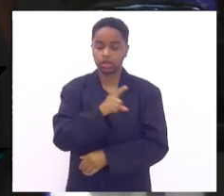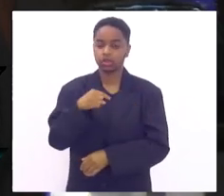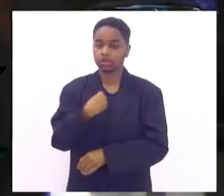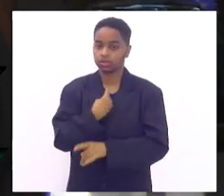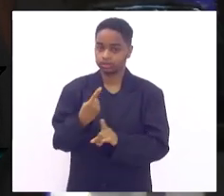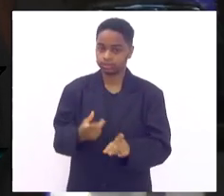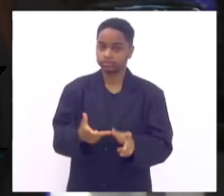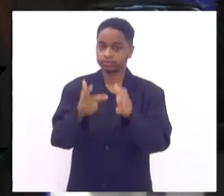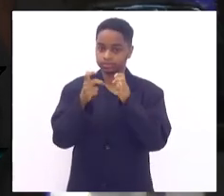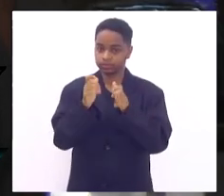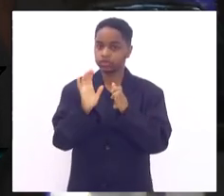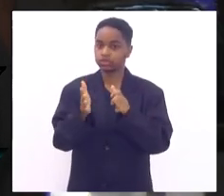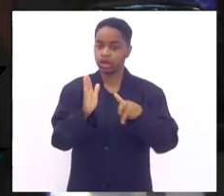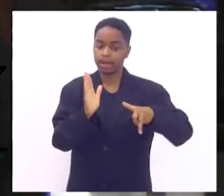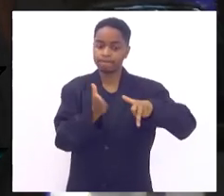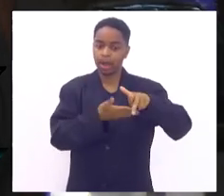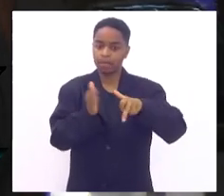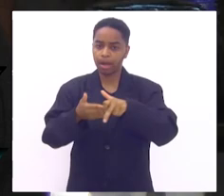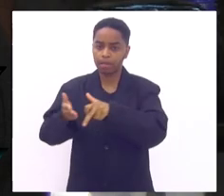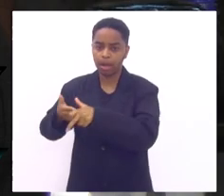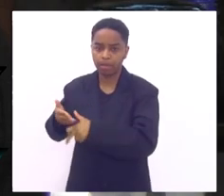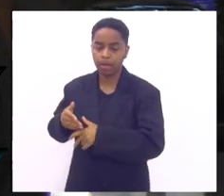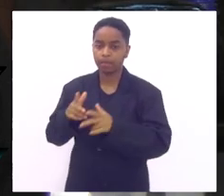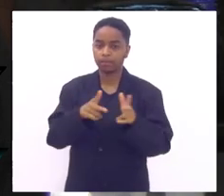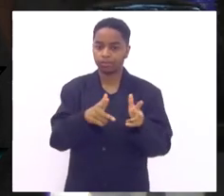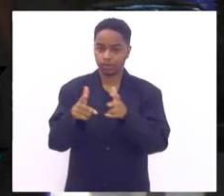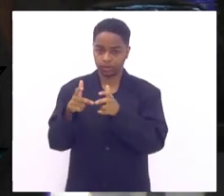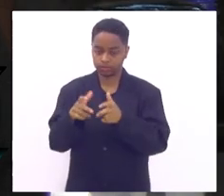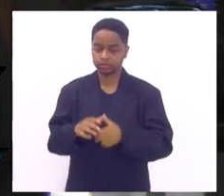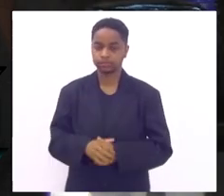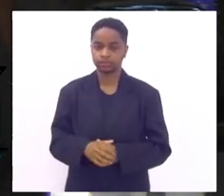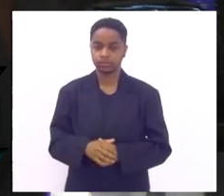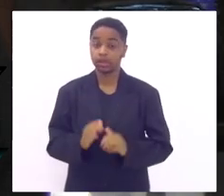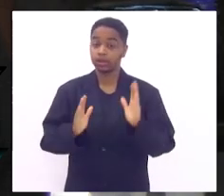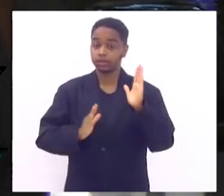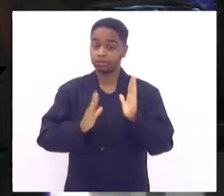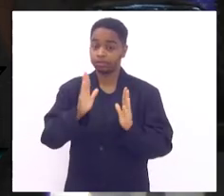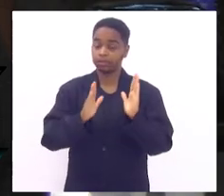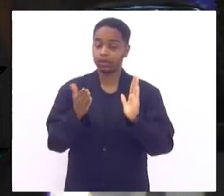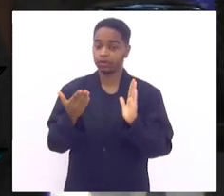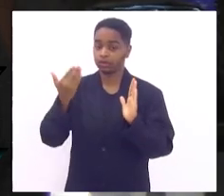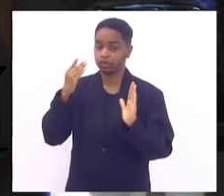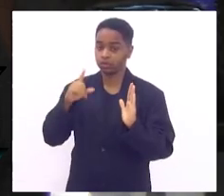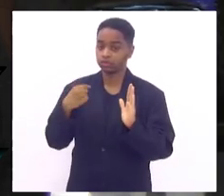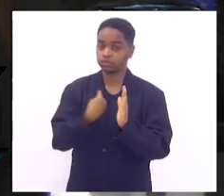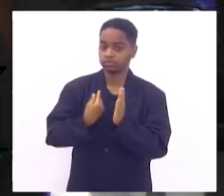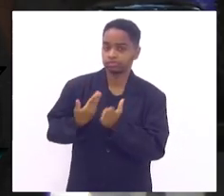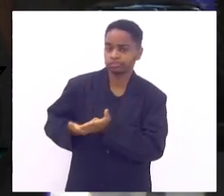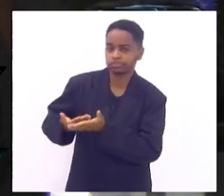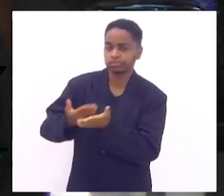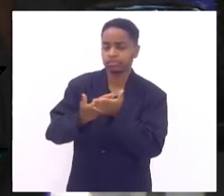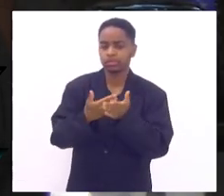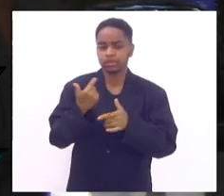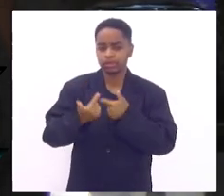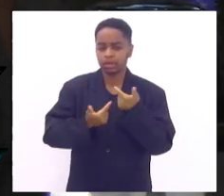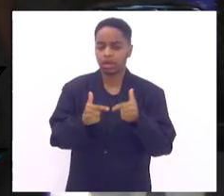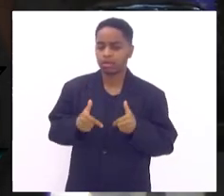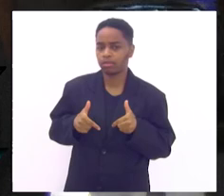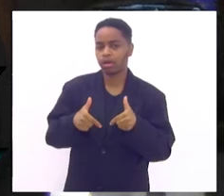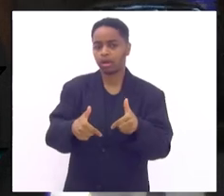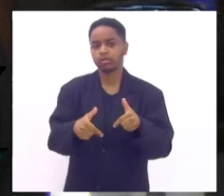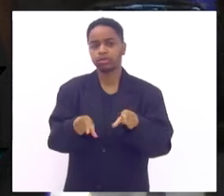índice de amputações por conta disso na ocasião nós fizemos um trabalho bastante intenso e levamos